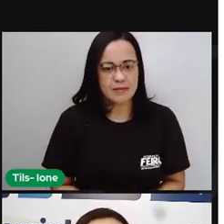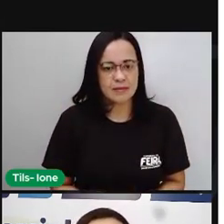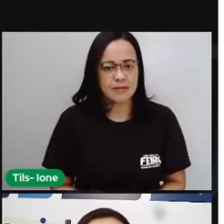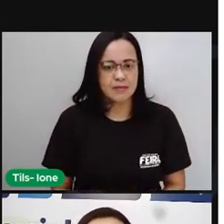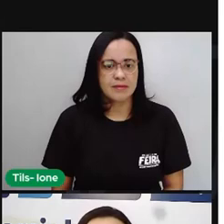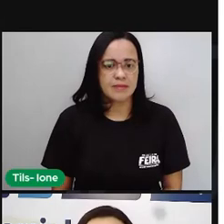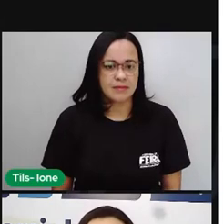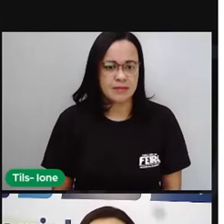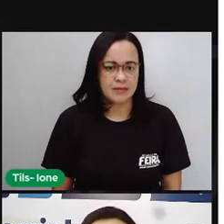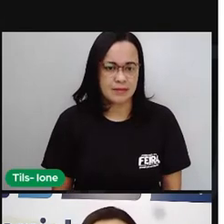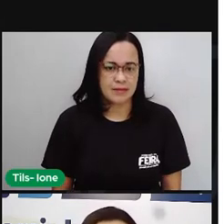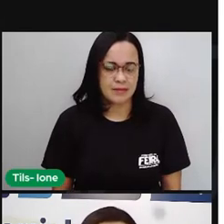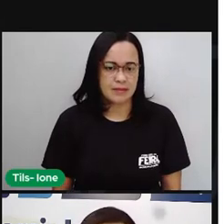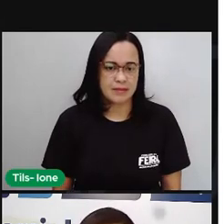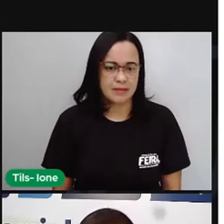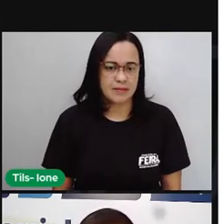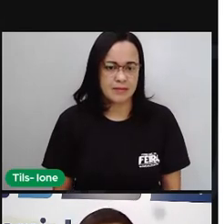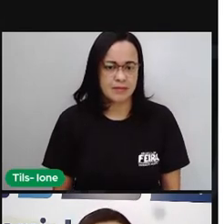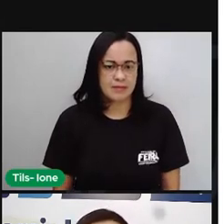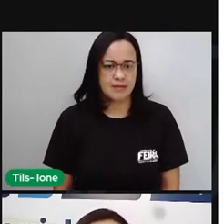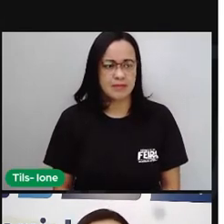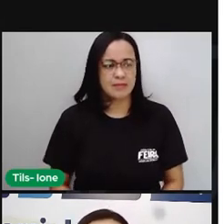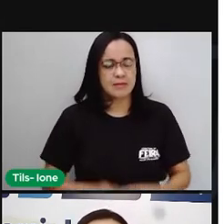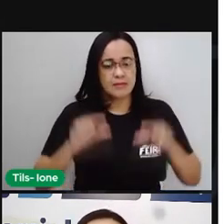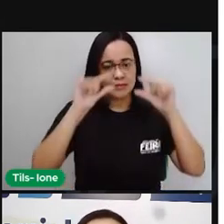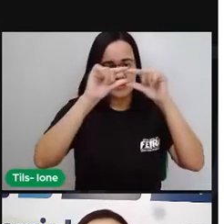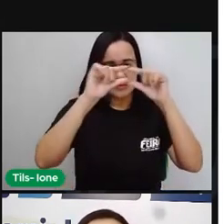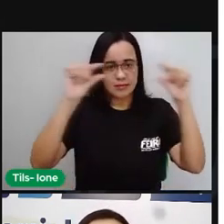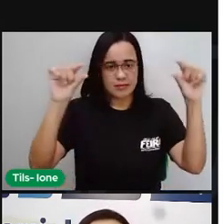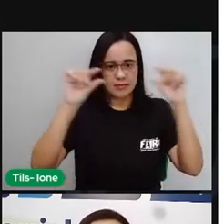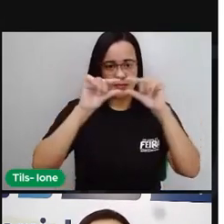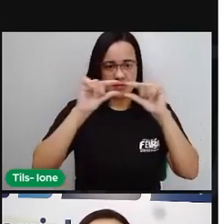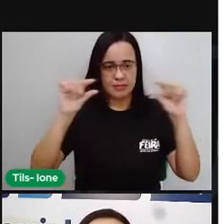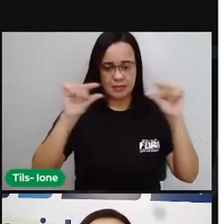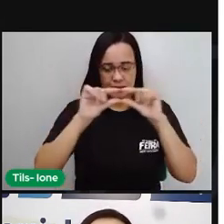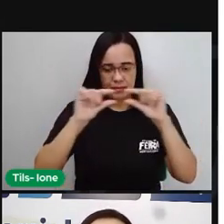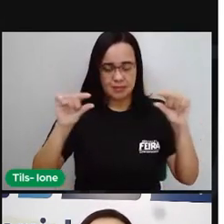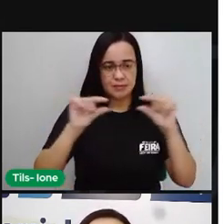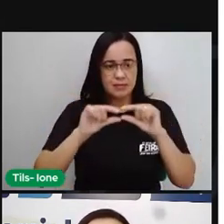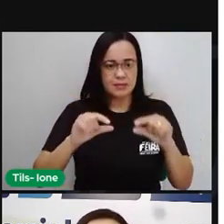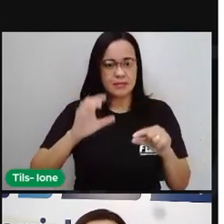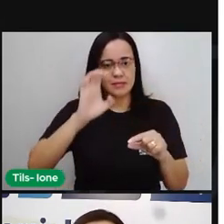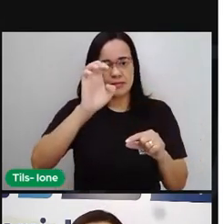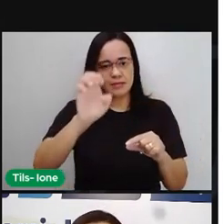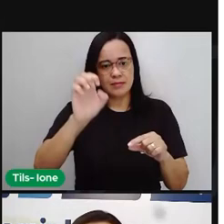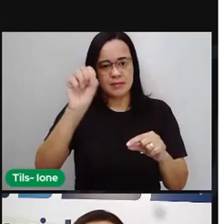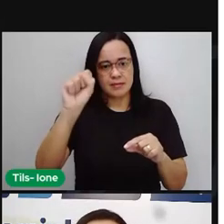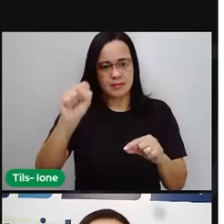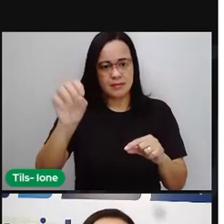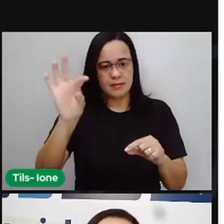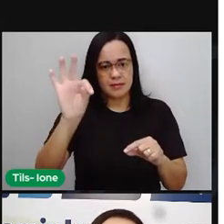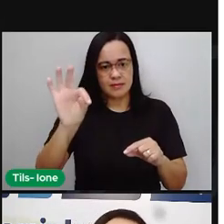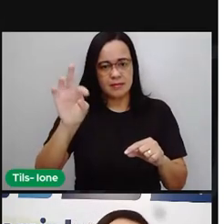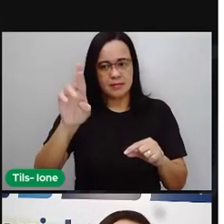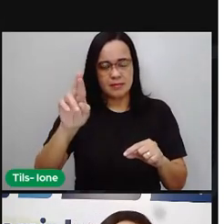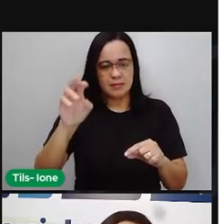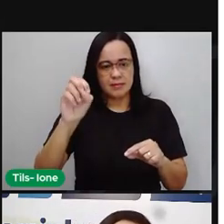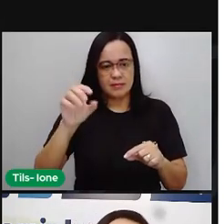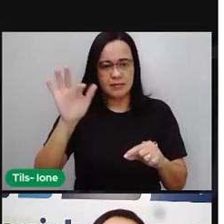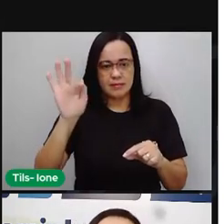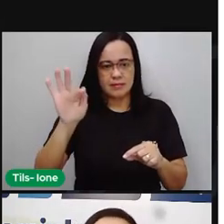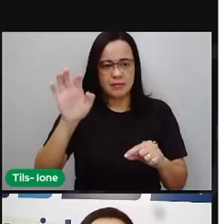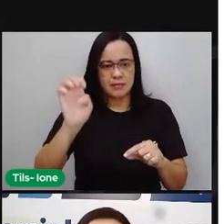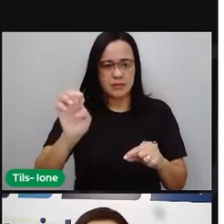E o que seria aí a estrofe? A estrofe representa o conjunto de versos e de acordo aí com